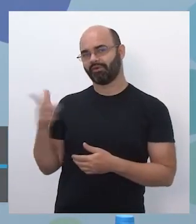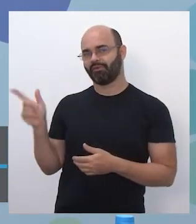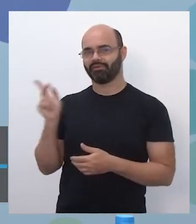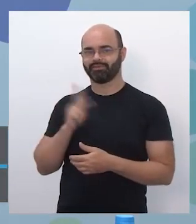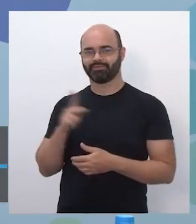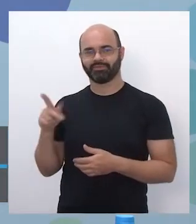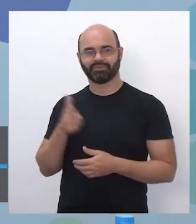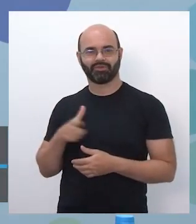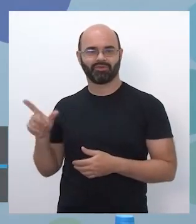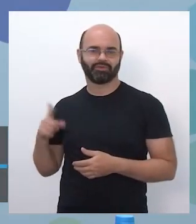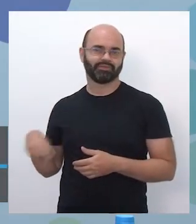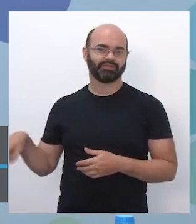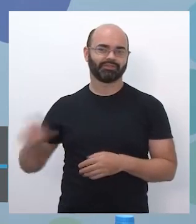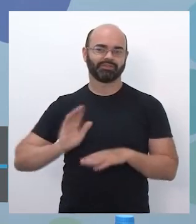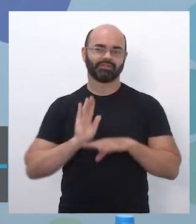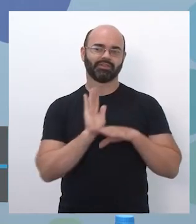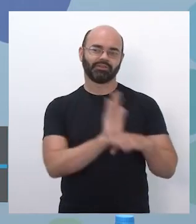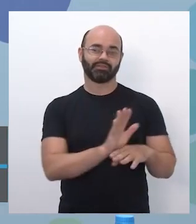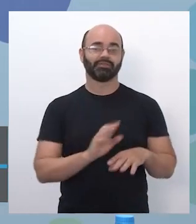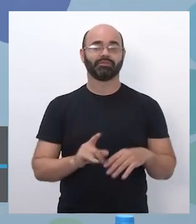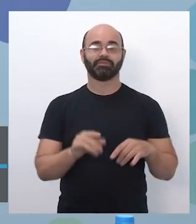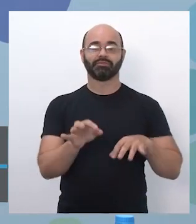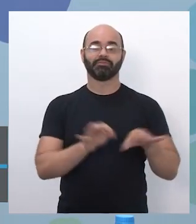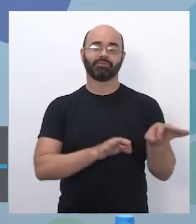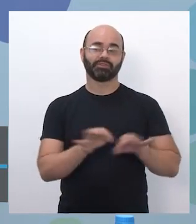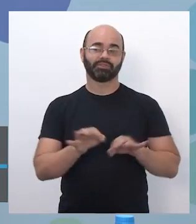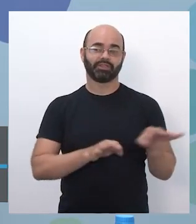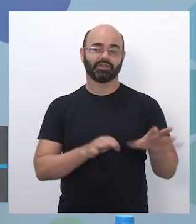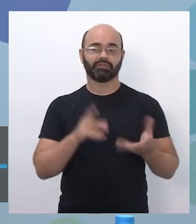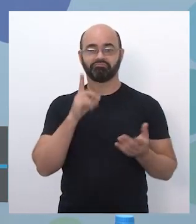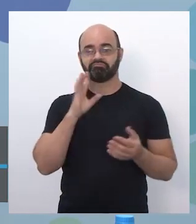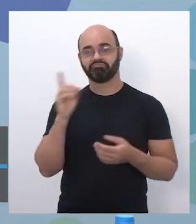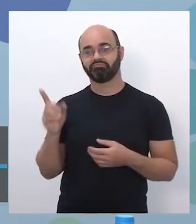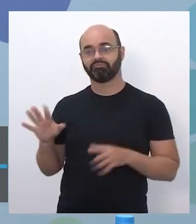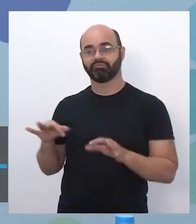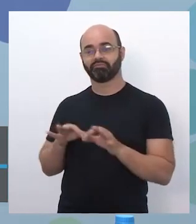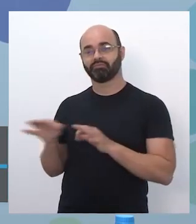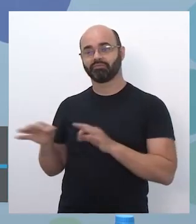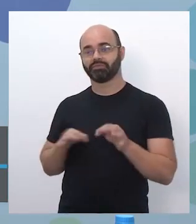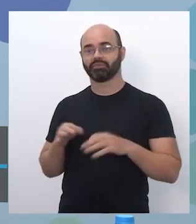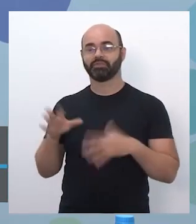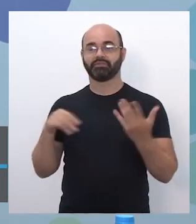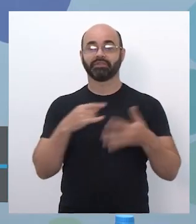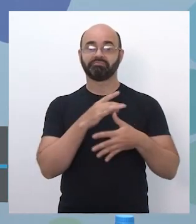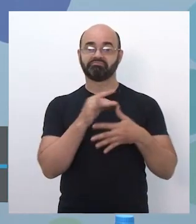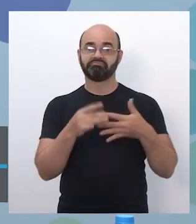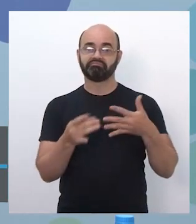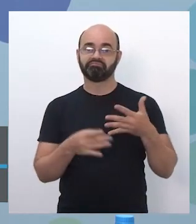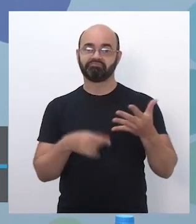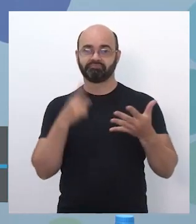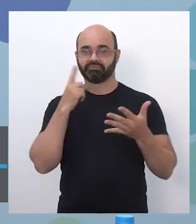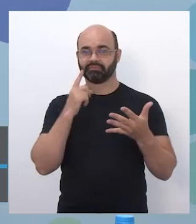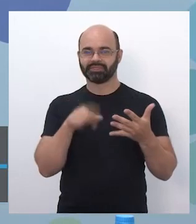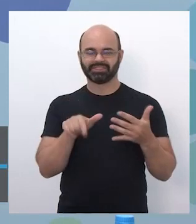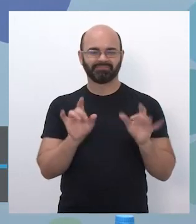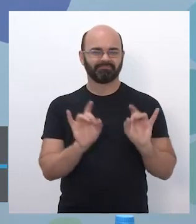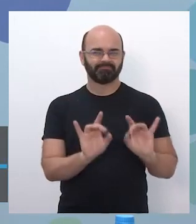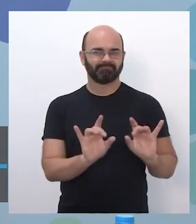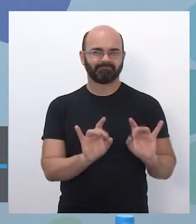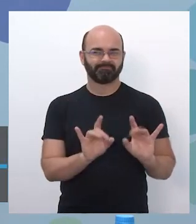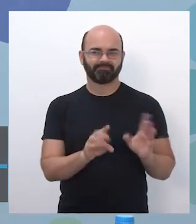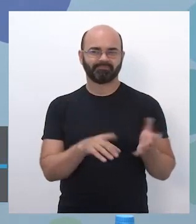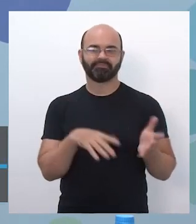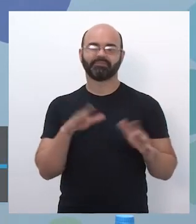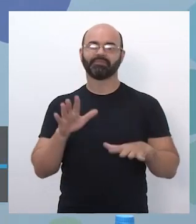não está ligado diretamente ao seu componente curricular, quando aparecer alguma coisa muito específica do componente